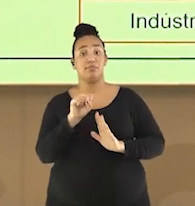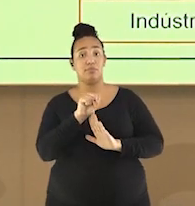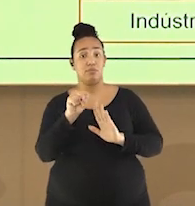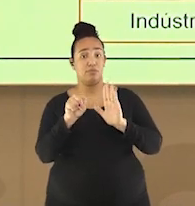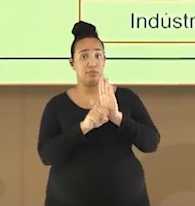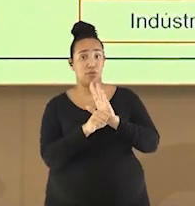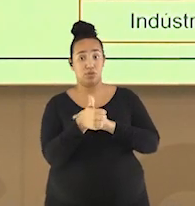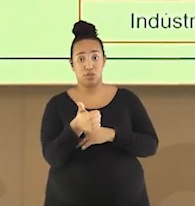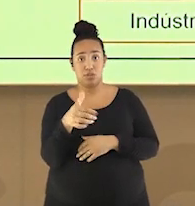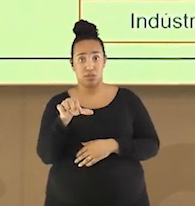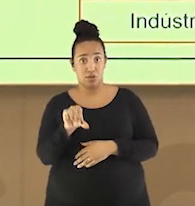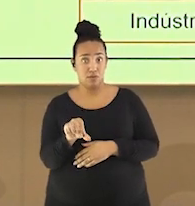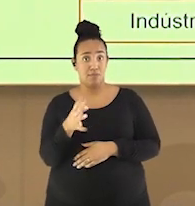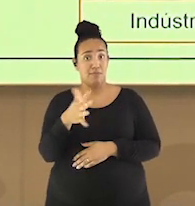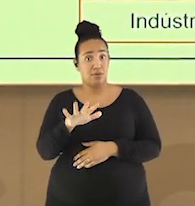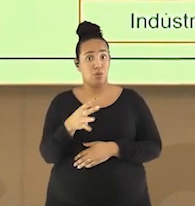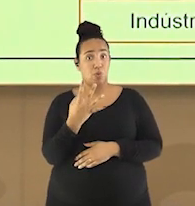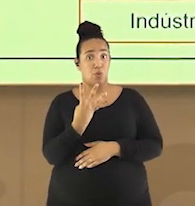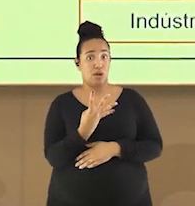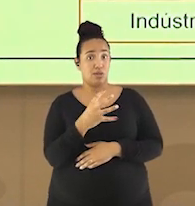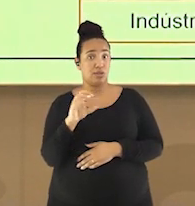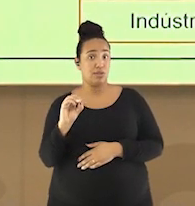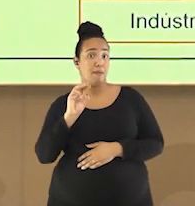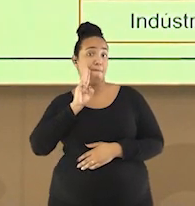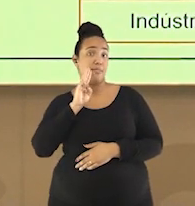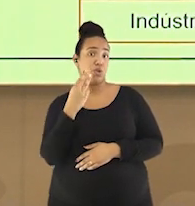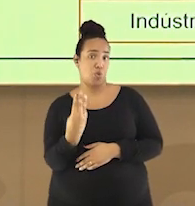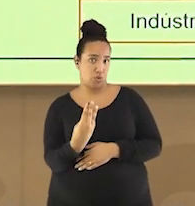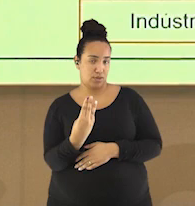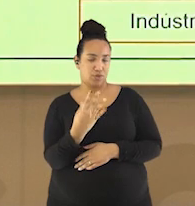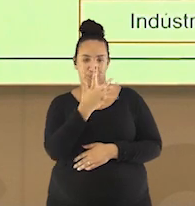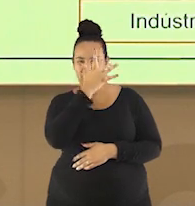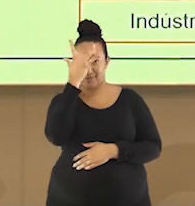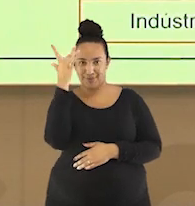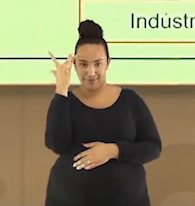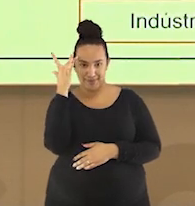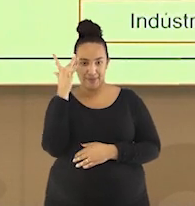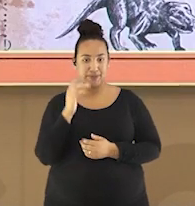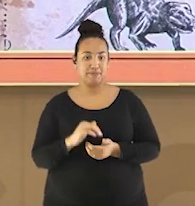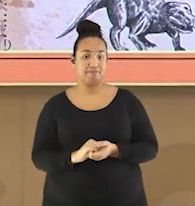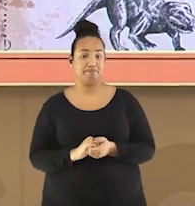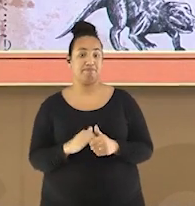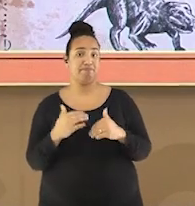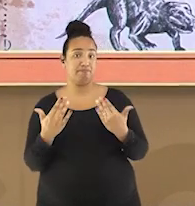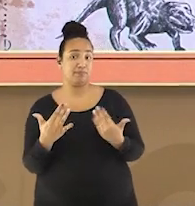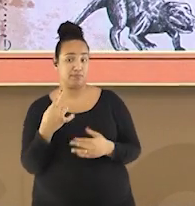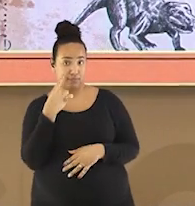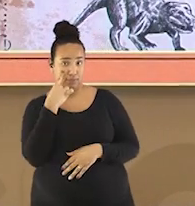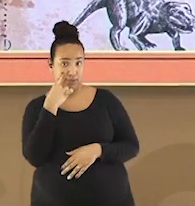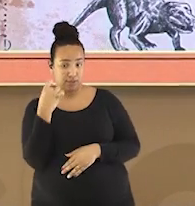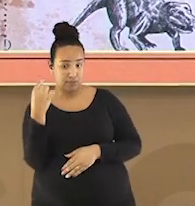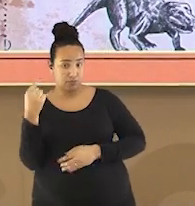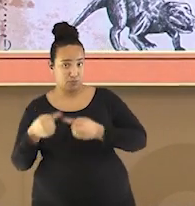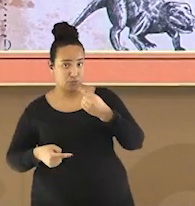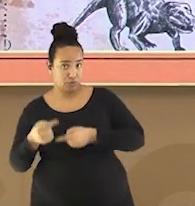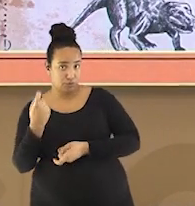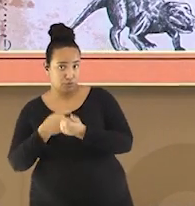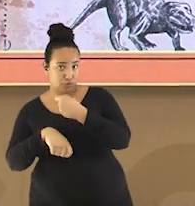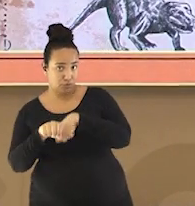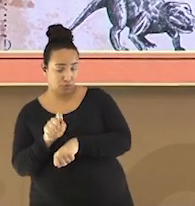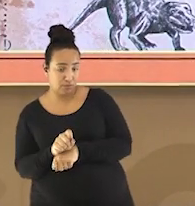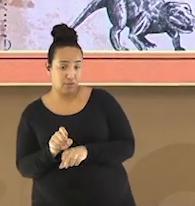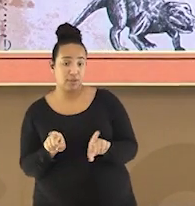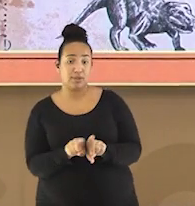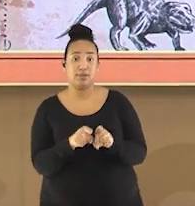abrigava mais de 400 milhões de pessoas. Somando os interesses de ordem político-econômica, a prática